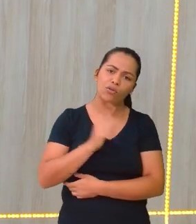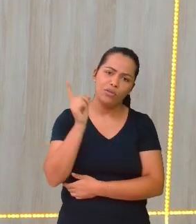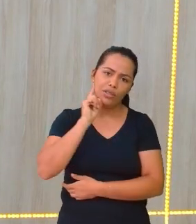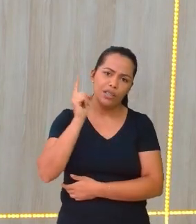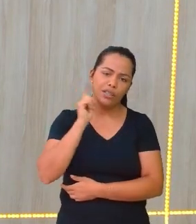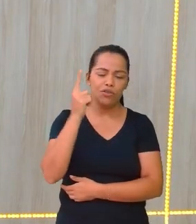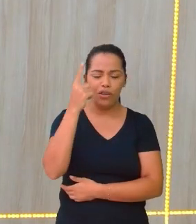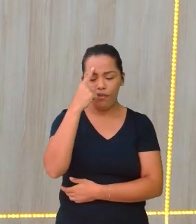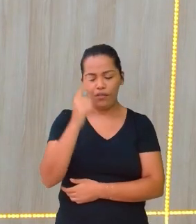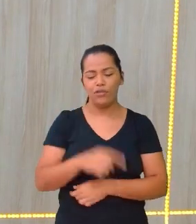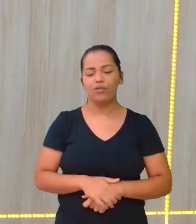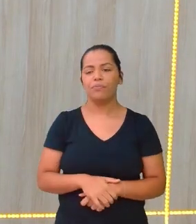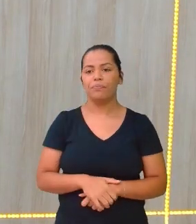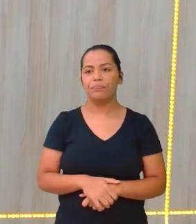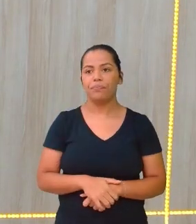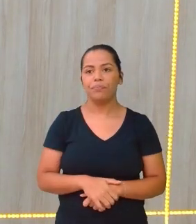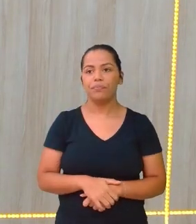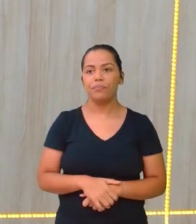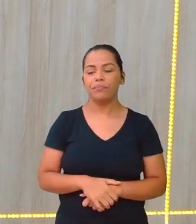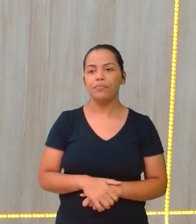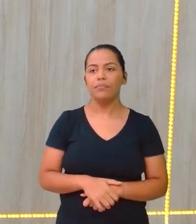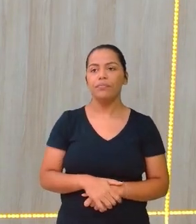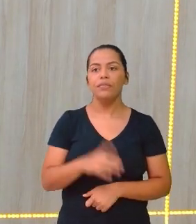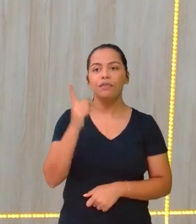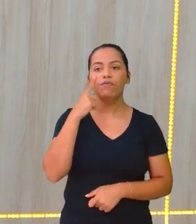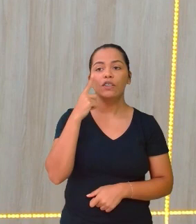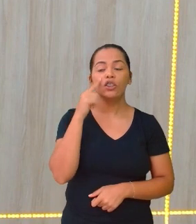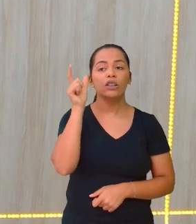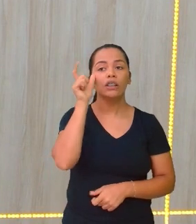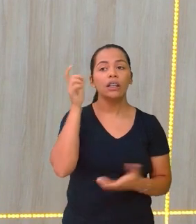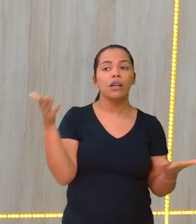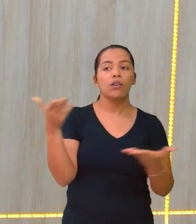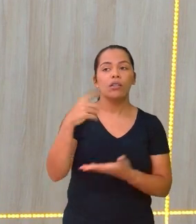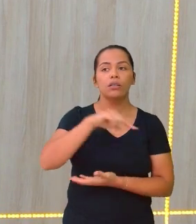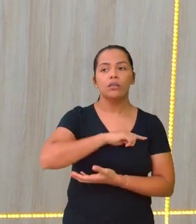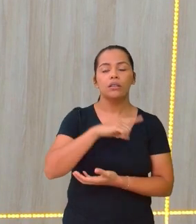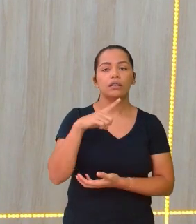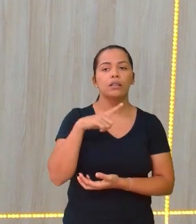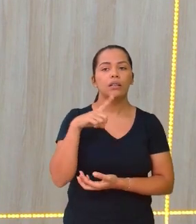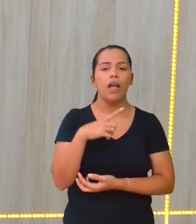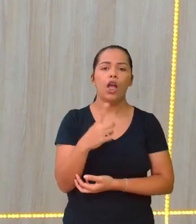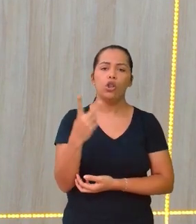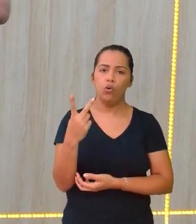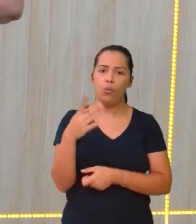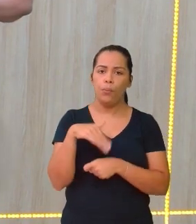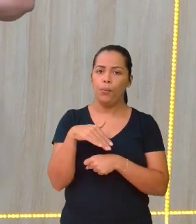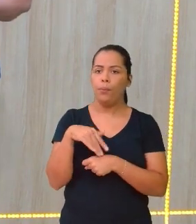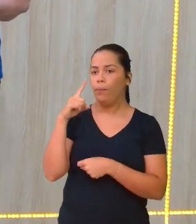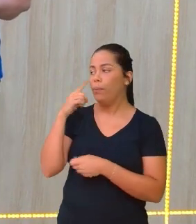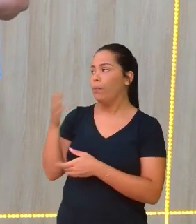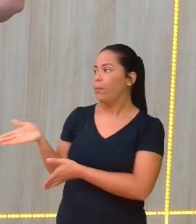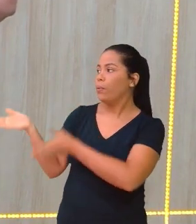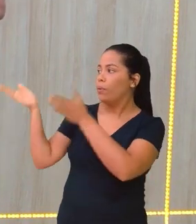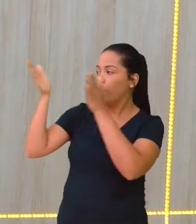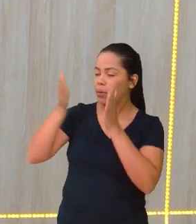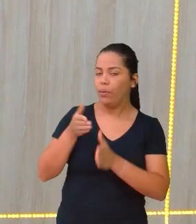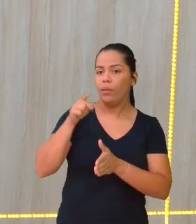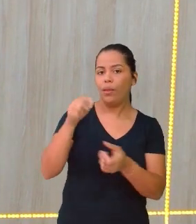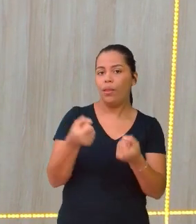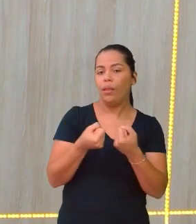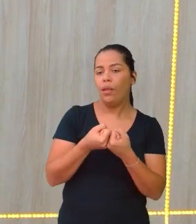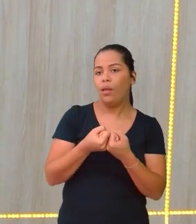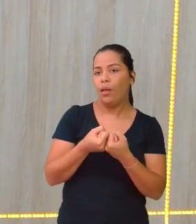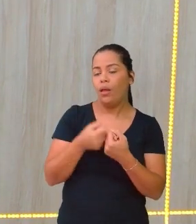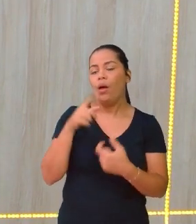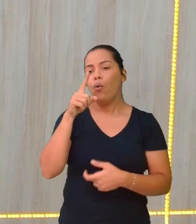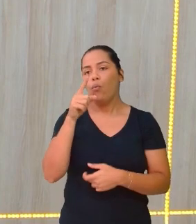interessante. E o que é que nós temos agora? Então, nós temos duas situações, né? Um carro que aparentemente deve ter